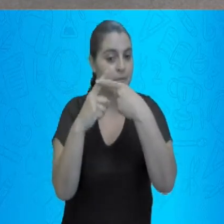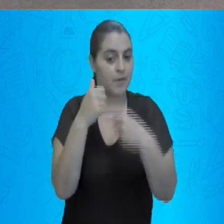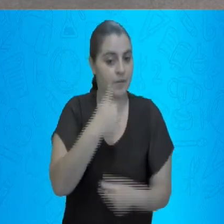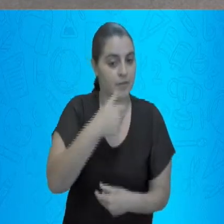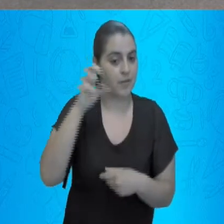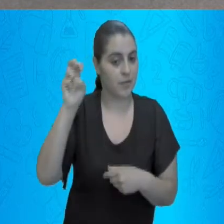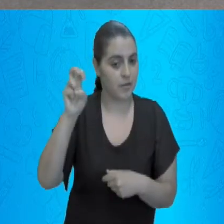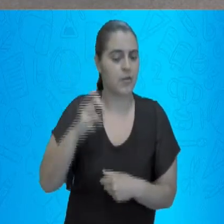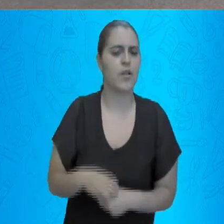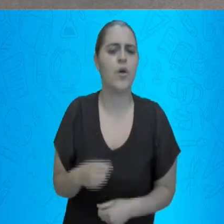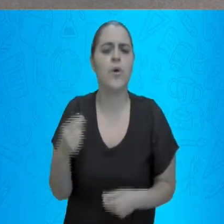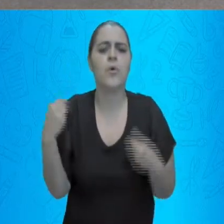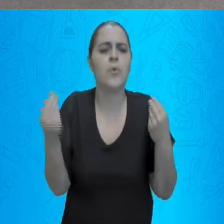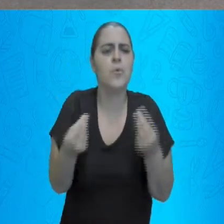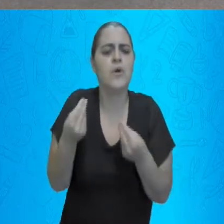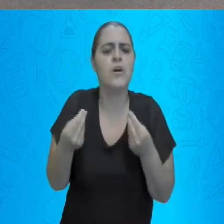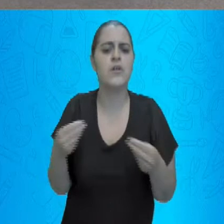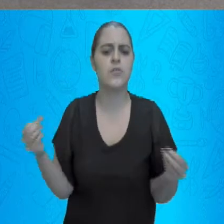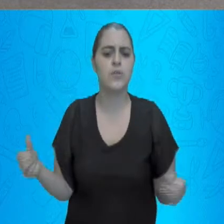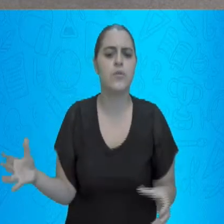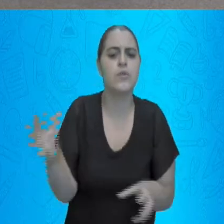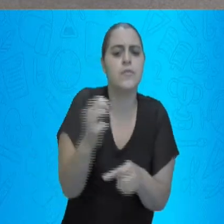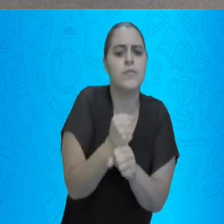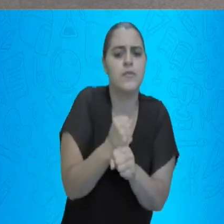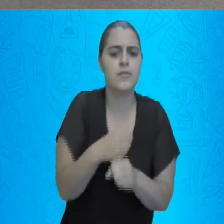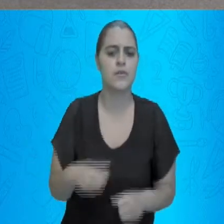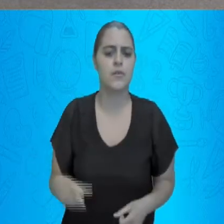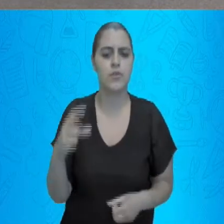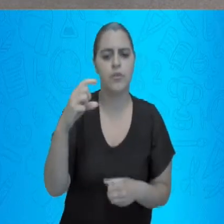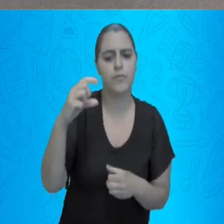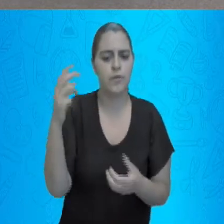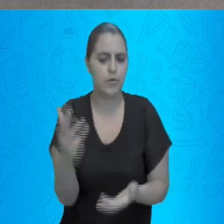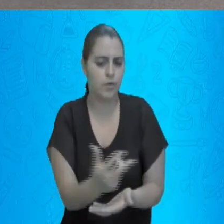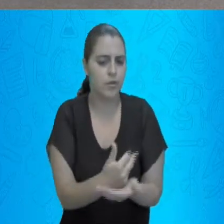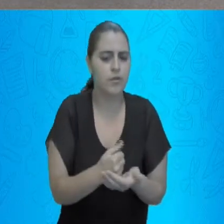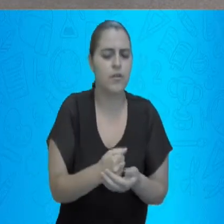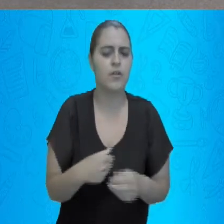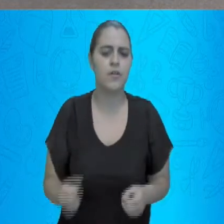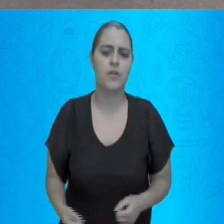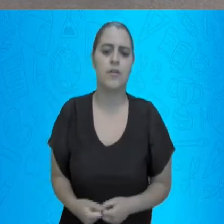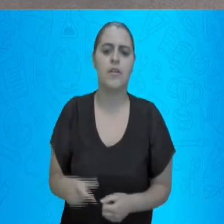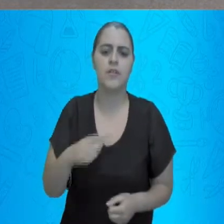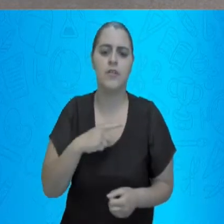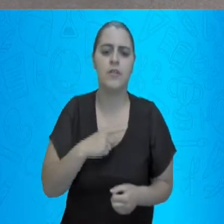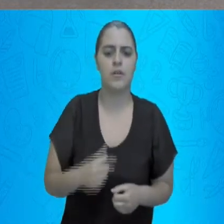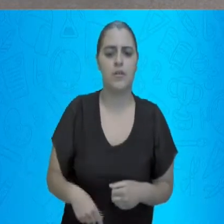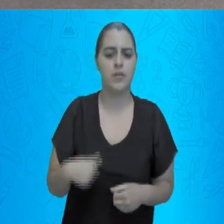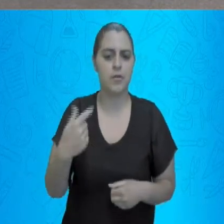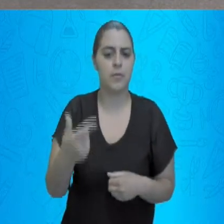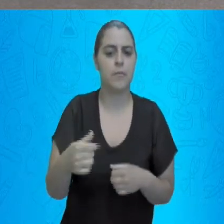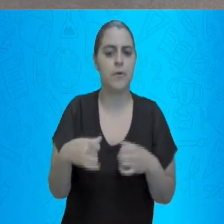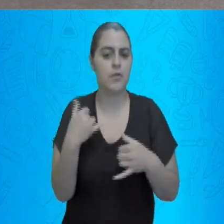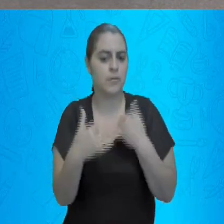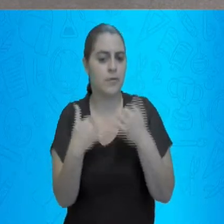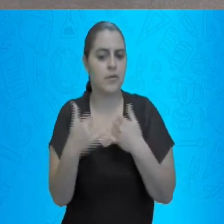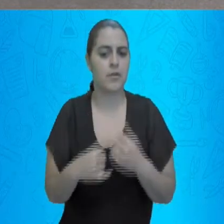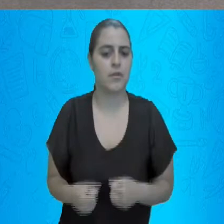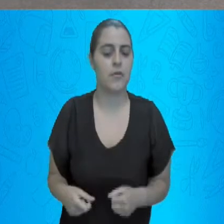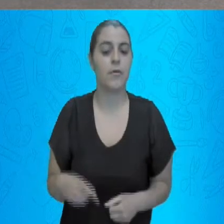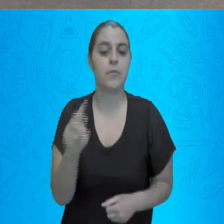com quantas figurinhas Mariana ficou depois desse jogo, nós vamos utilizar a operação de